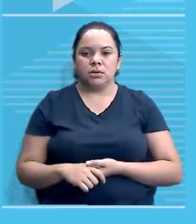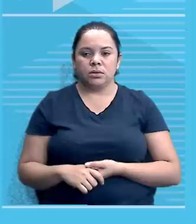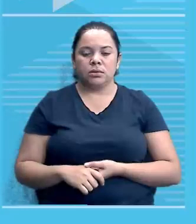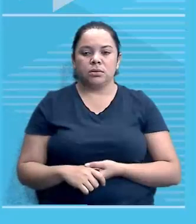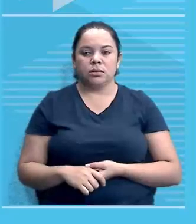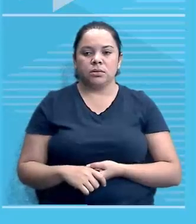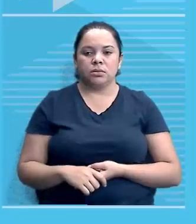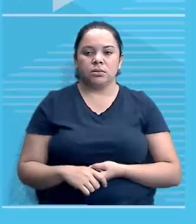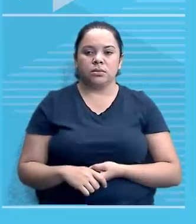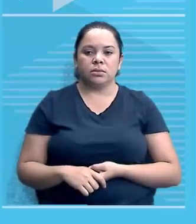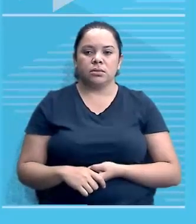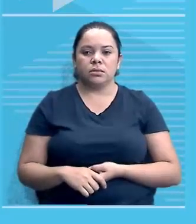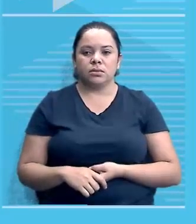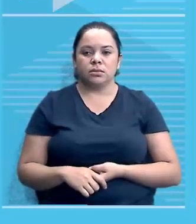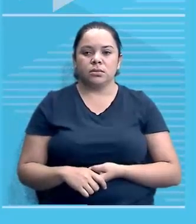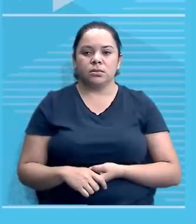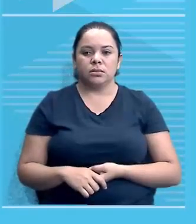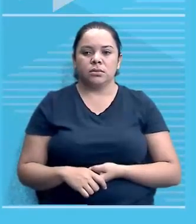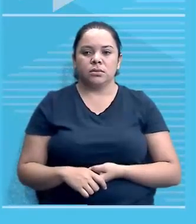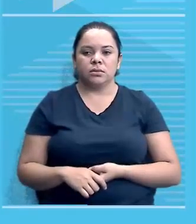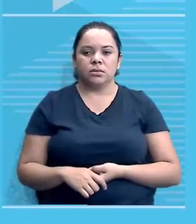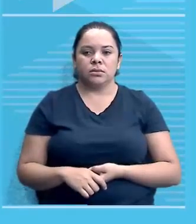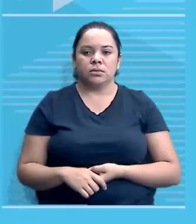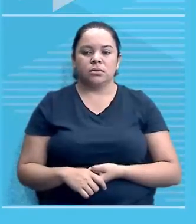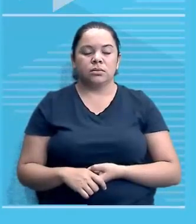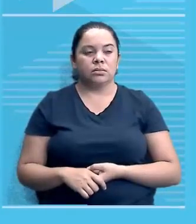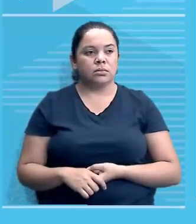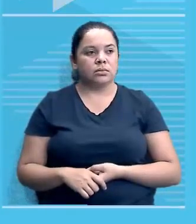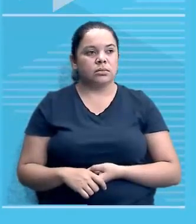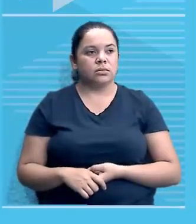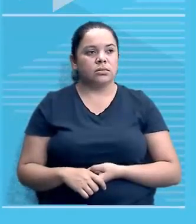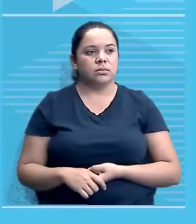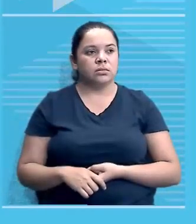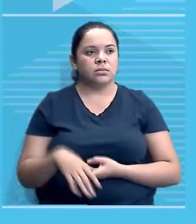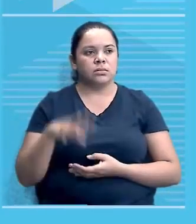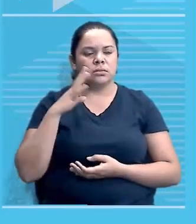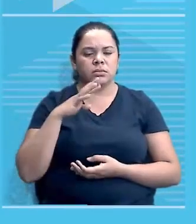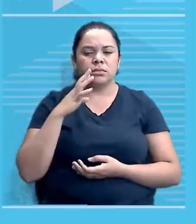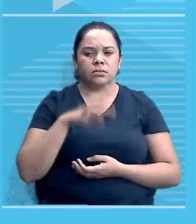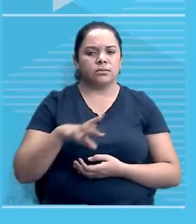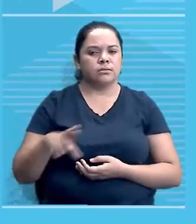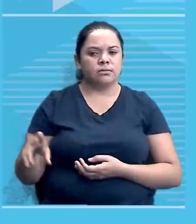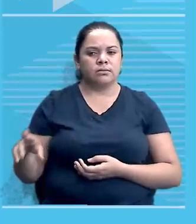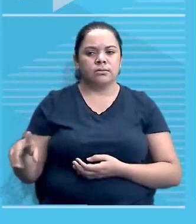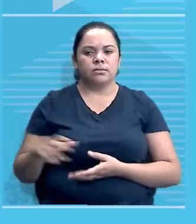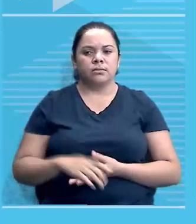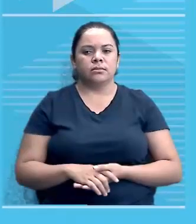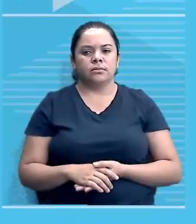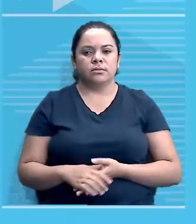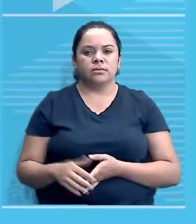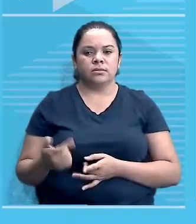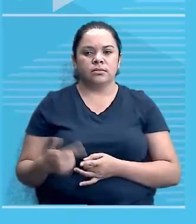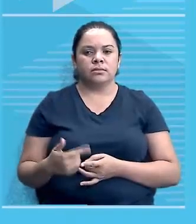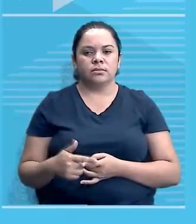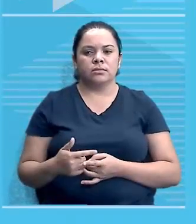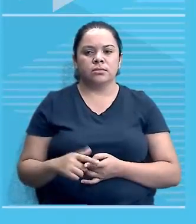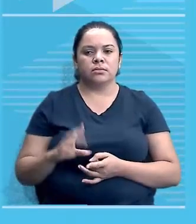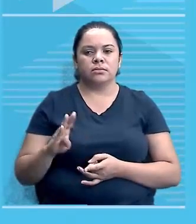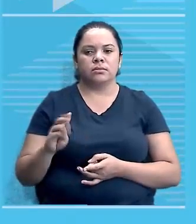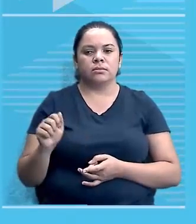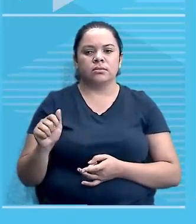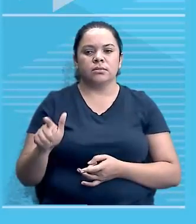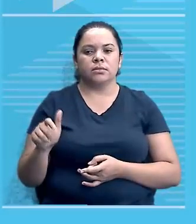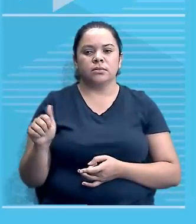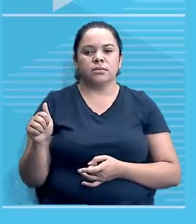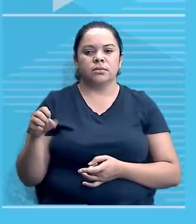assim, agora chegou a nossa vez, não é legal, porque o senhor Balambo pode ter inclusive enganado muitos africanos, dizendo que